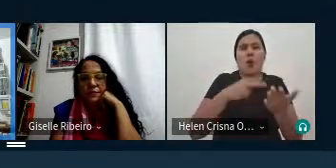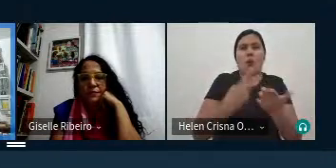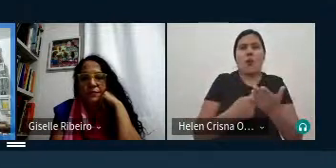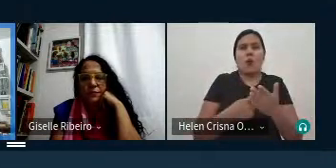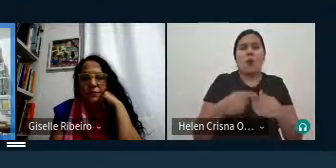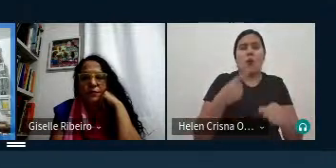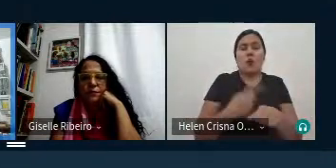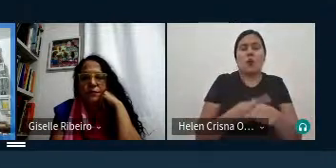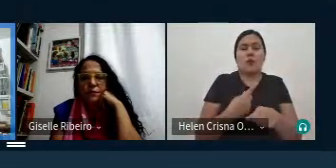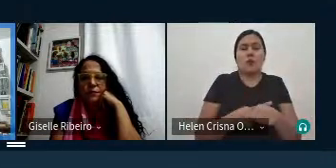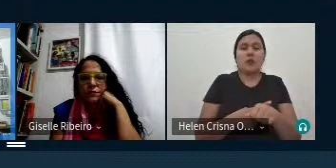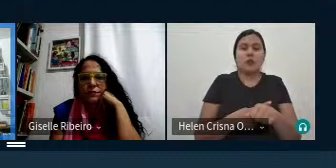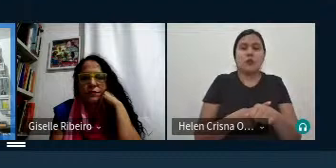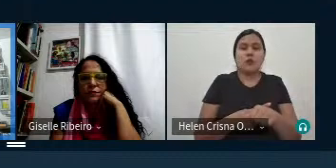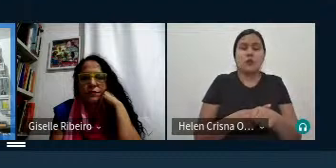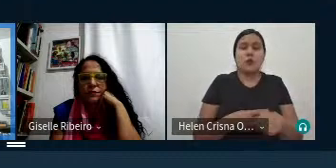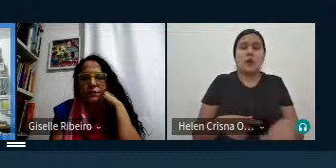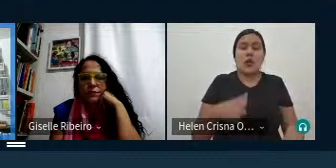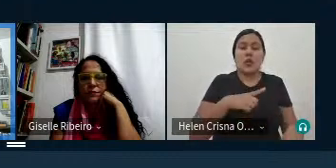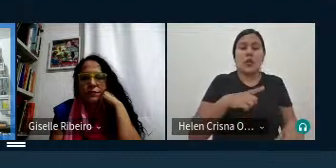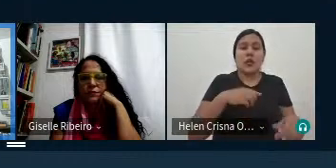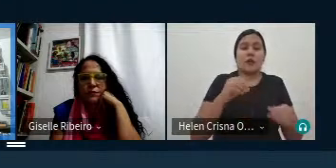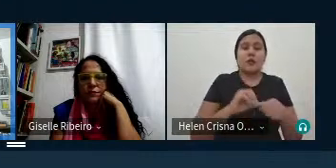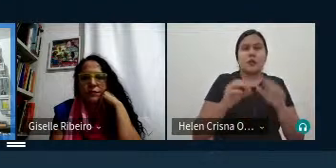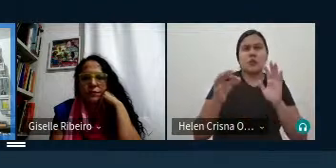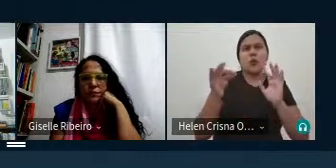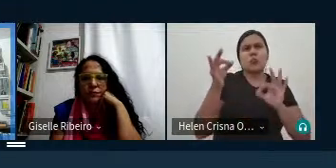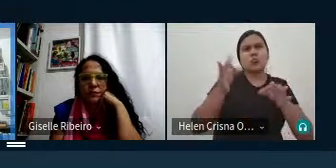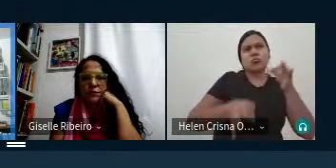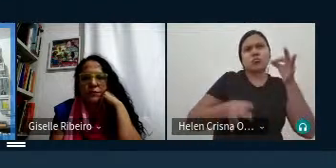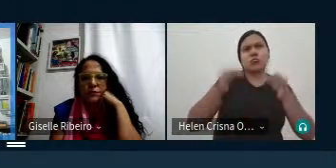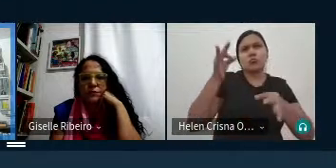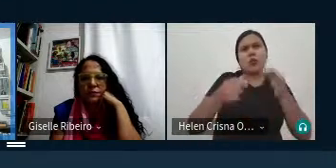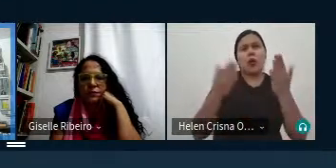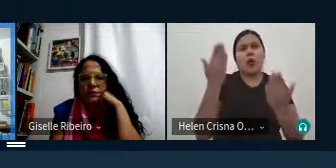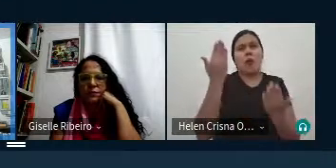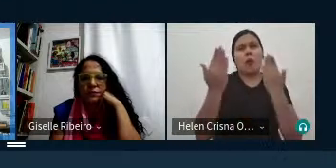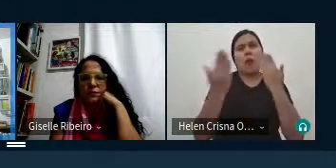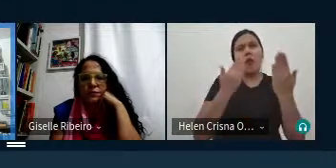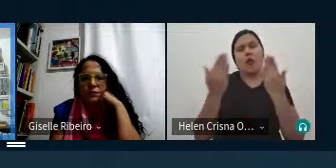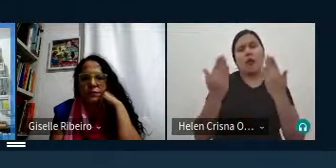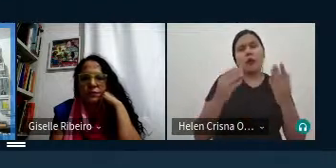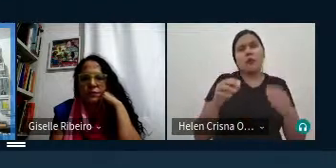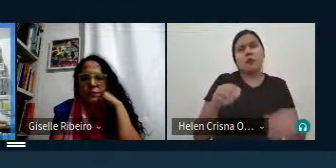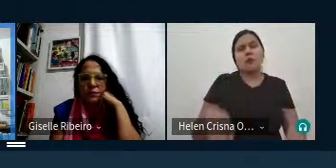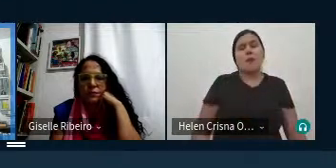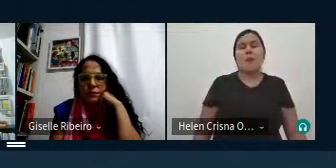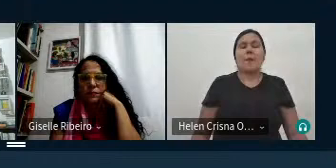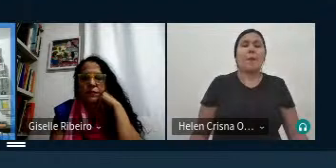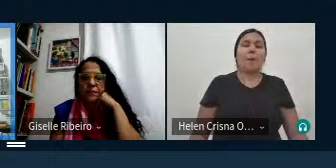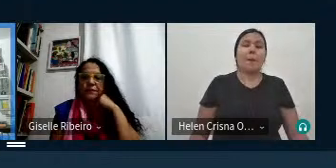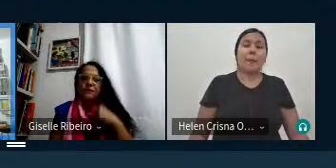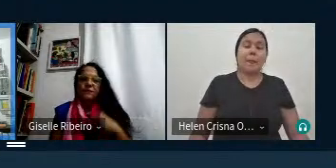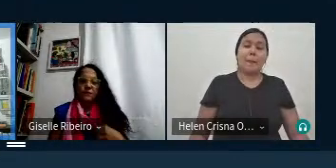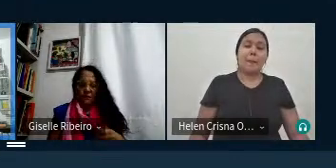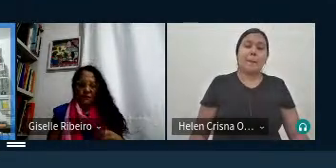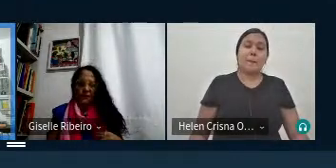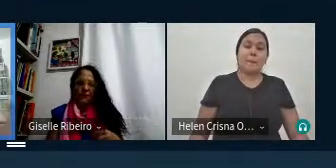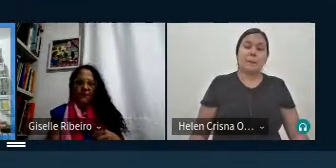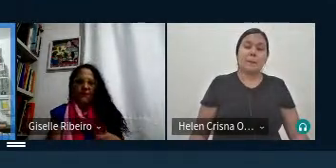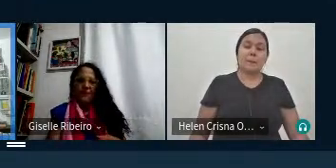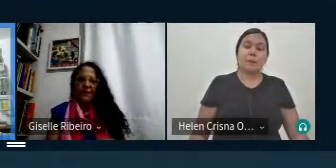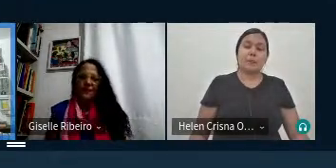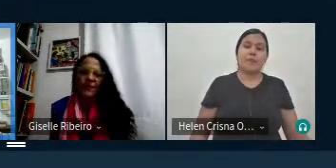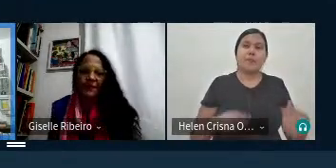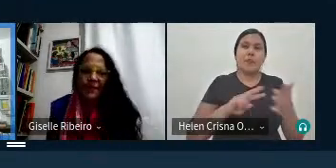momento no momento da tradução ele tem que fazer esse julgamento e essa avaliação para que essa questão